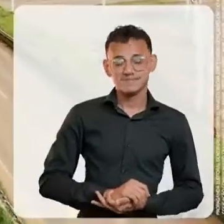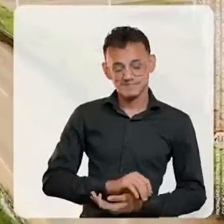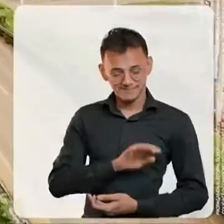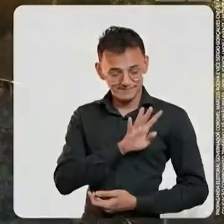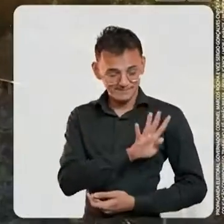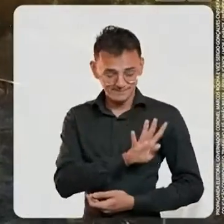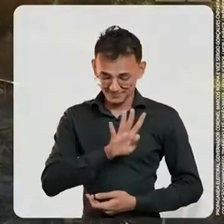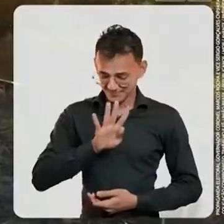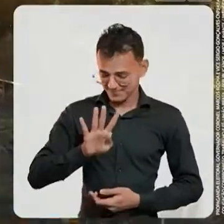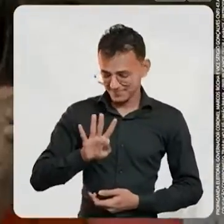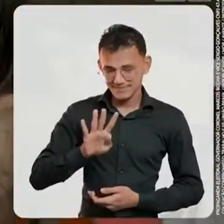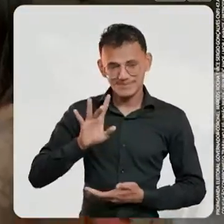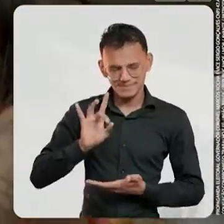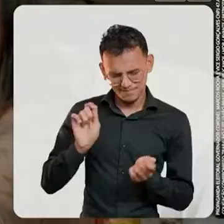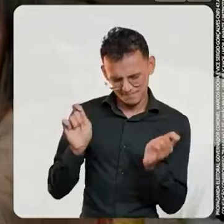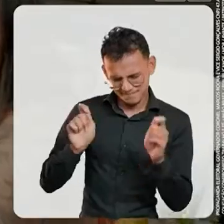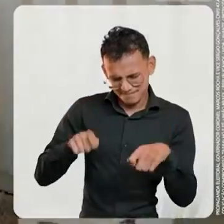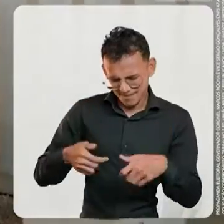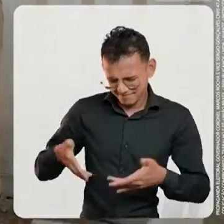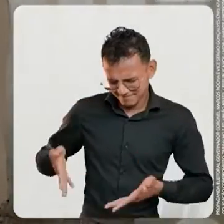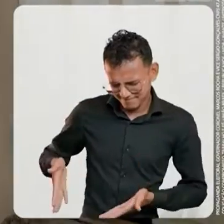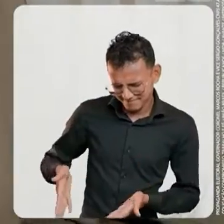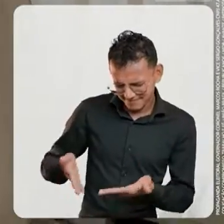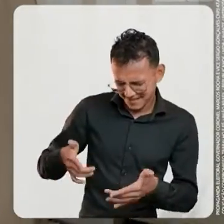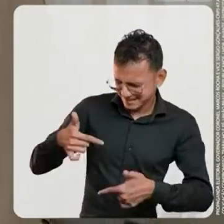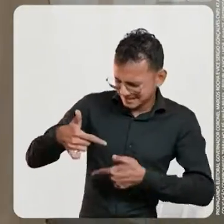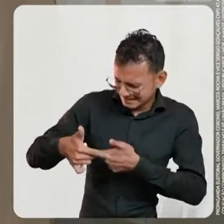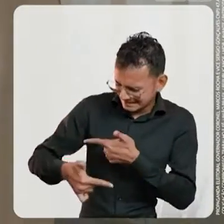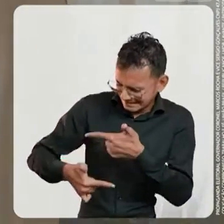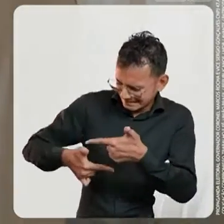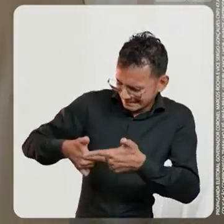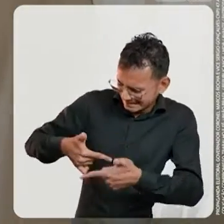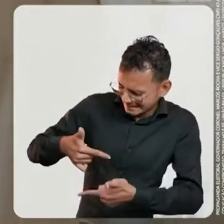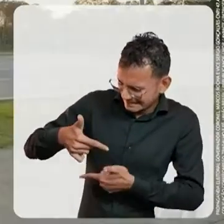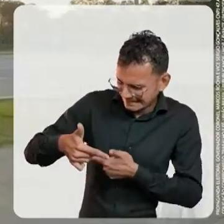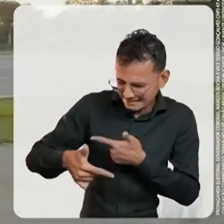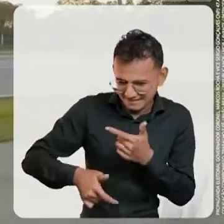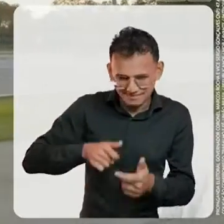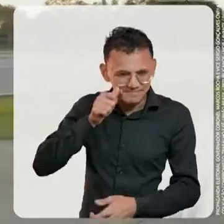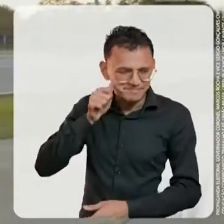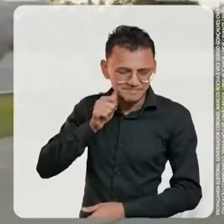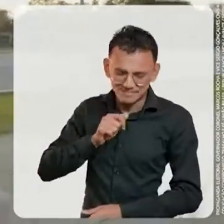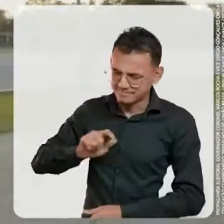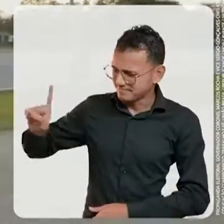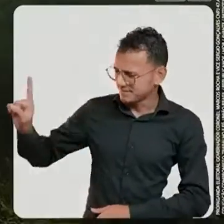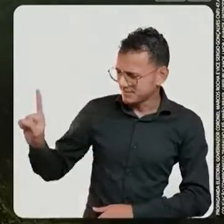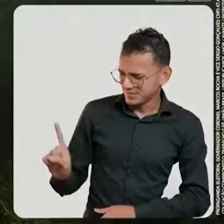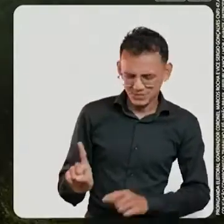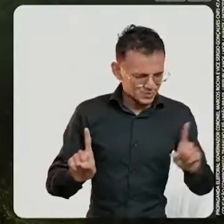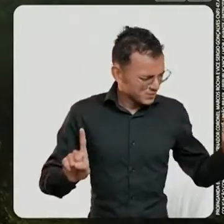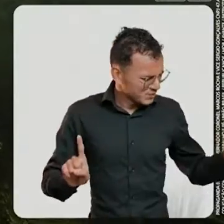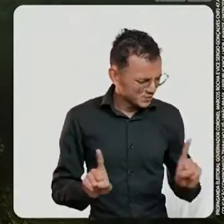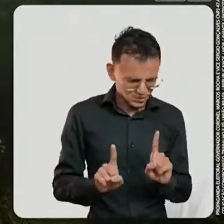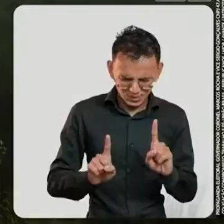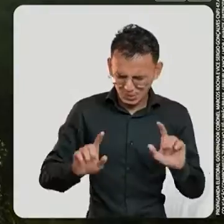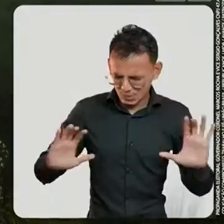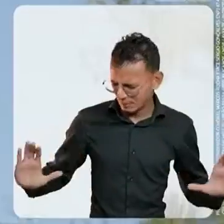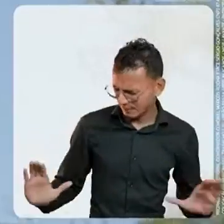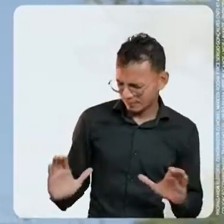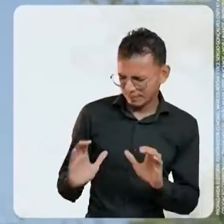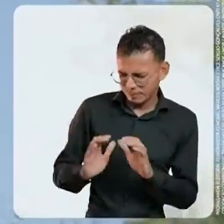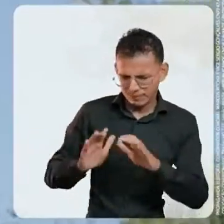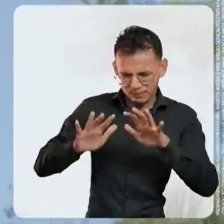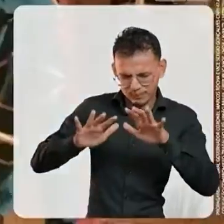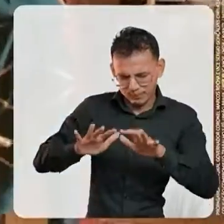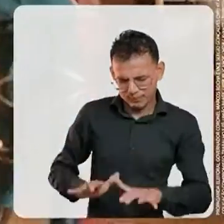Sou 44, deixo o Rocha trabalhar, tô com ele e vou Rondônia.